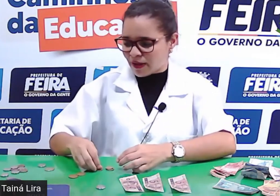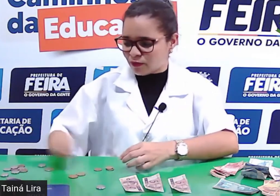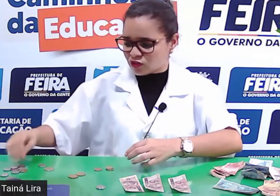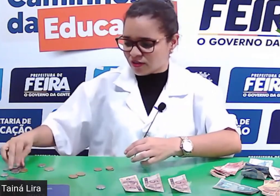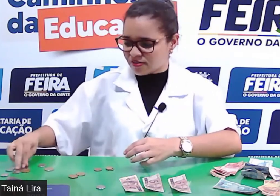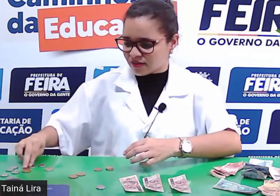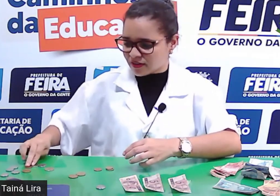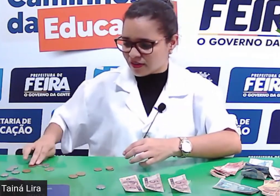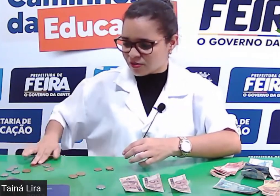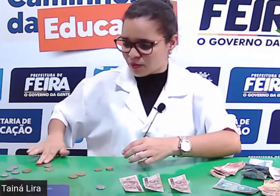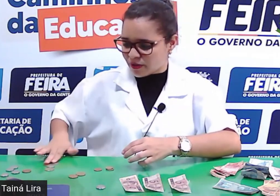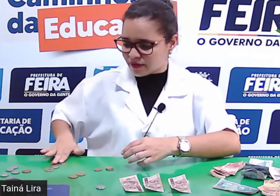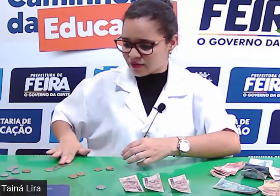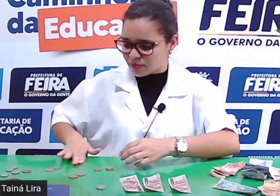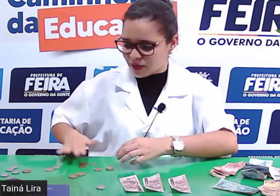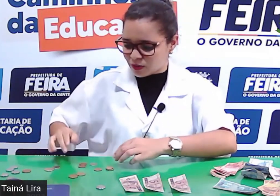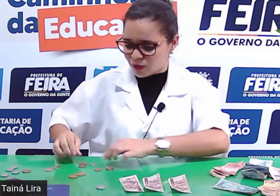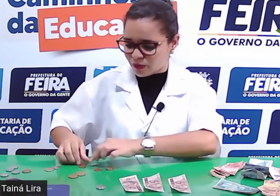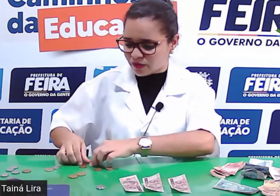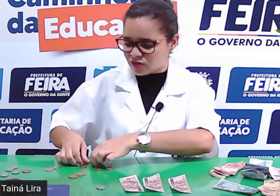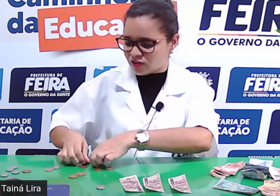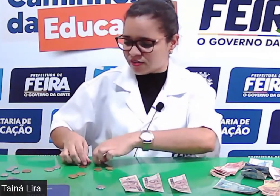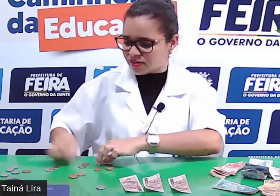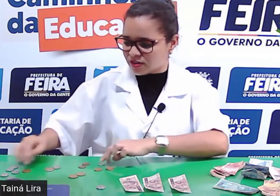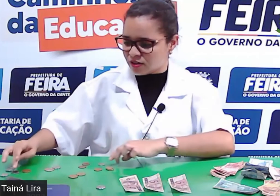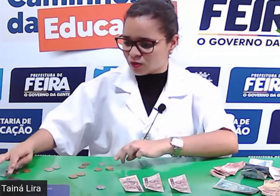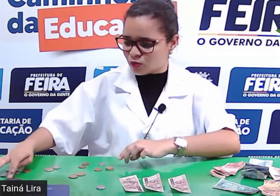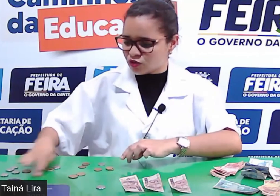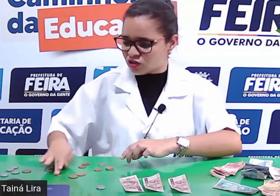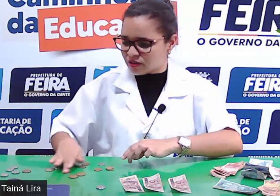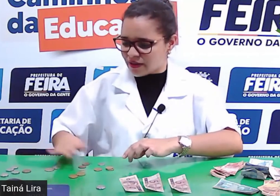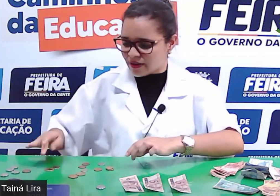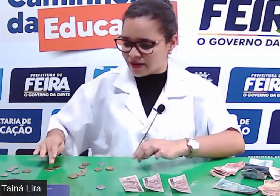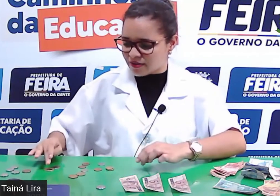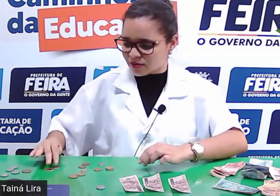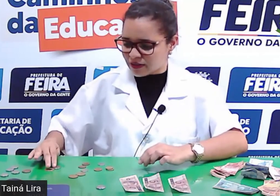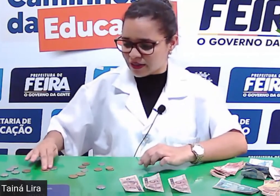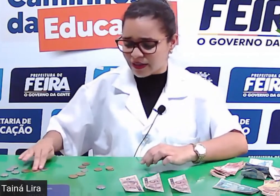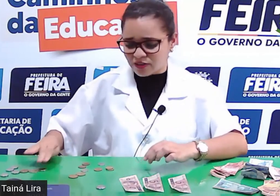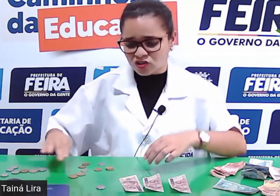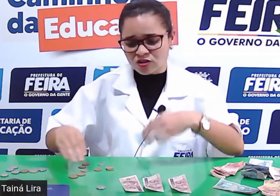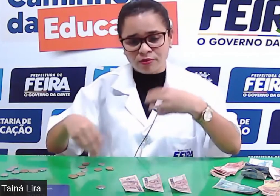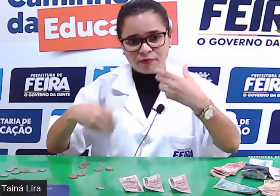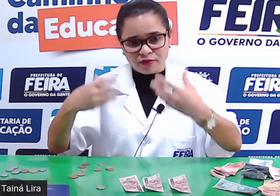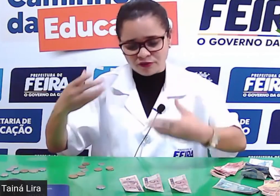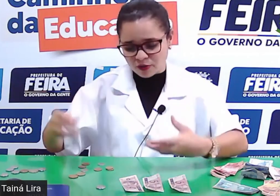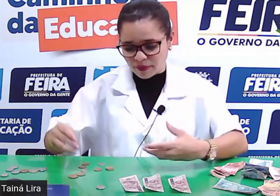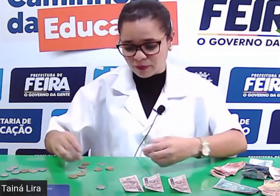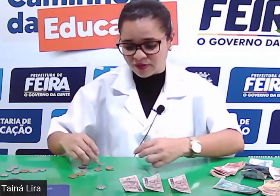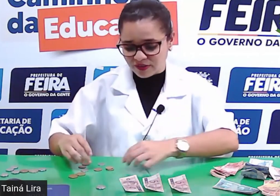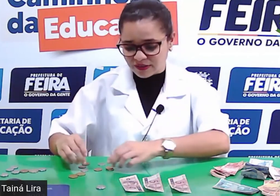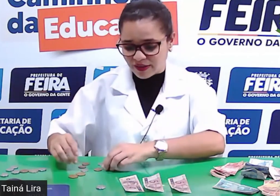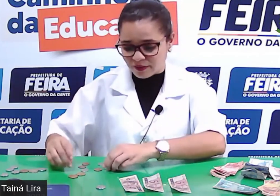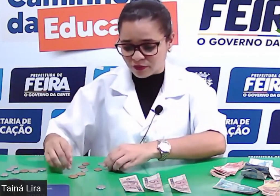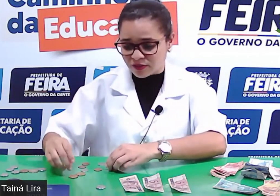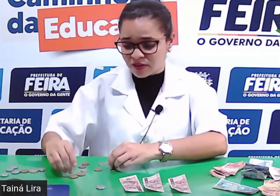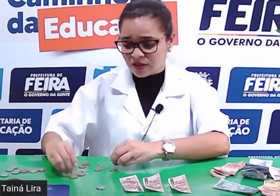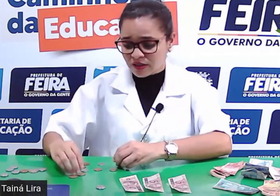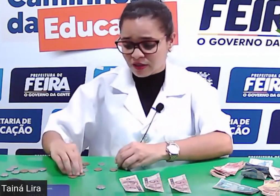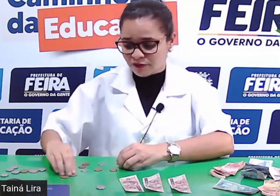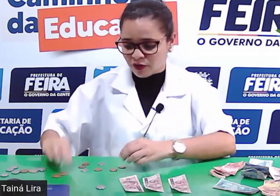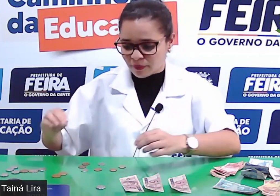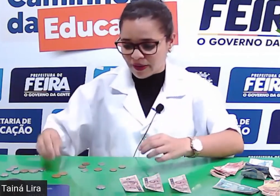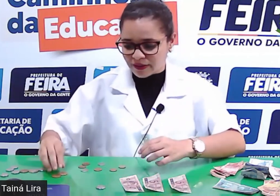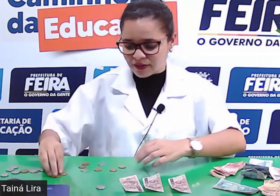formar utilizando aqui as moedas menores de 5, de 10, olha lá, a gente também pode formar os centavos